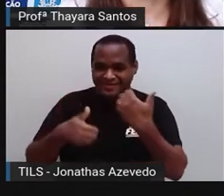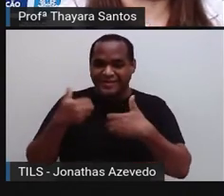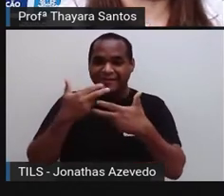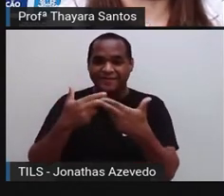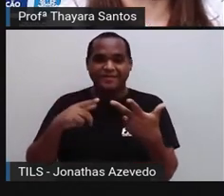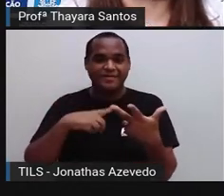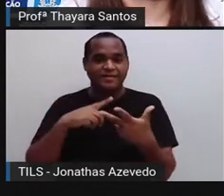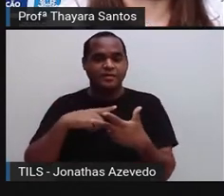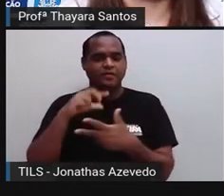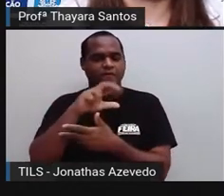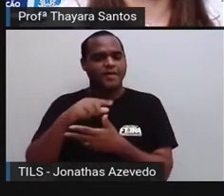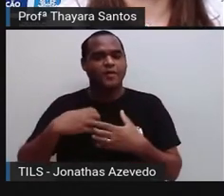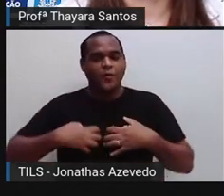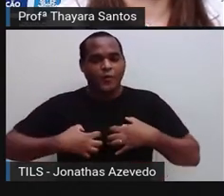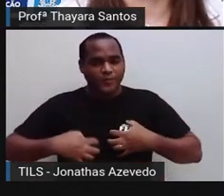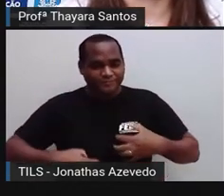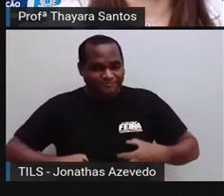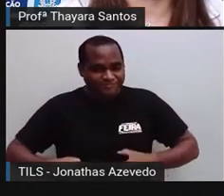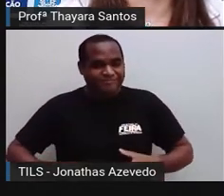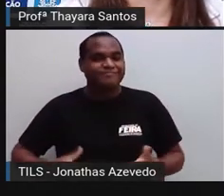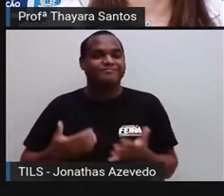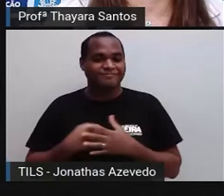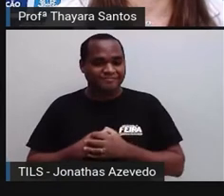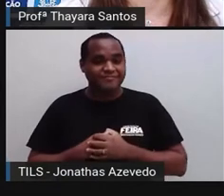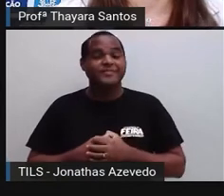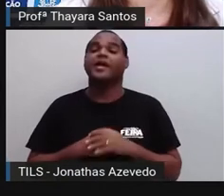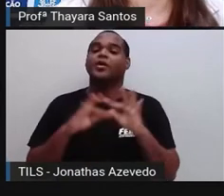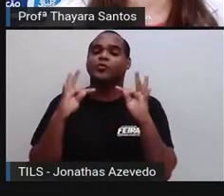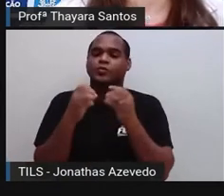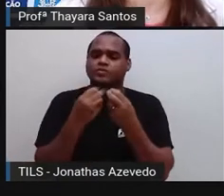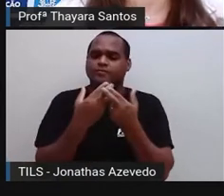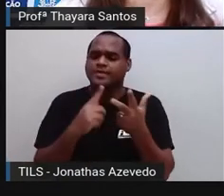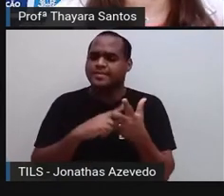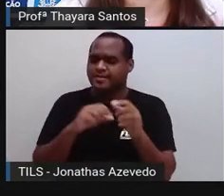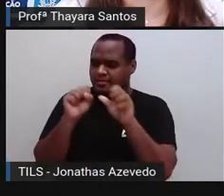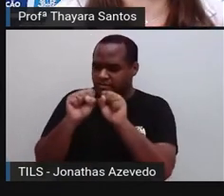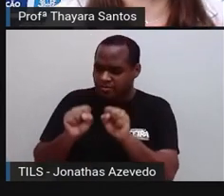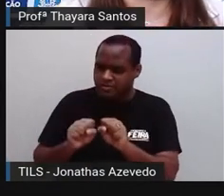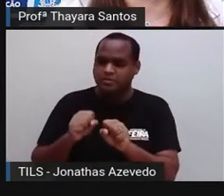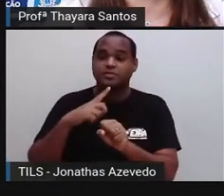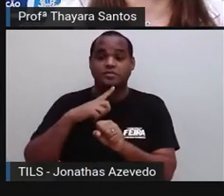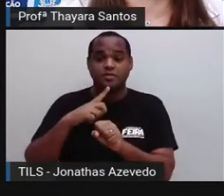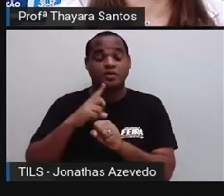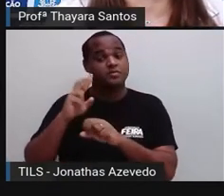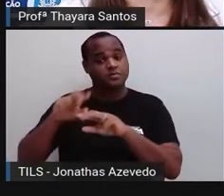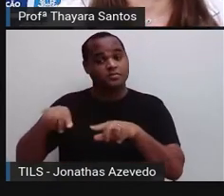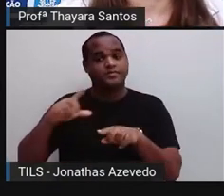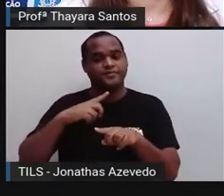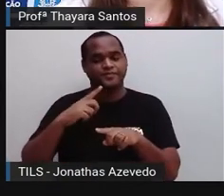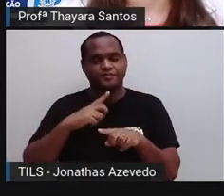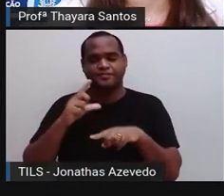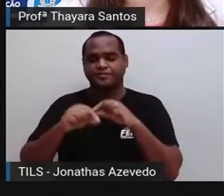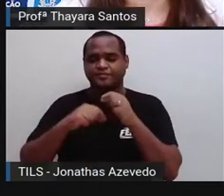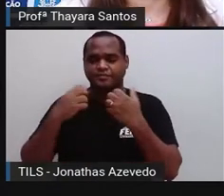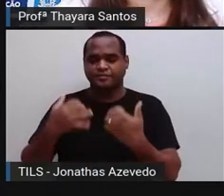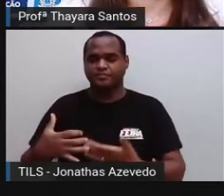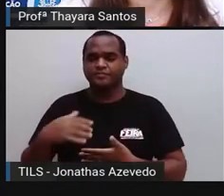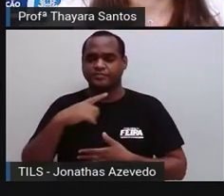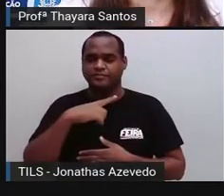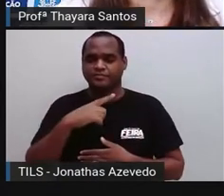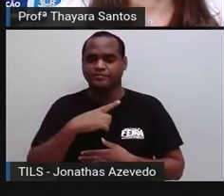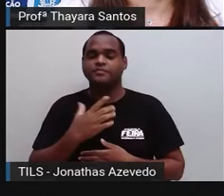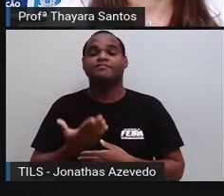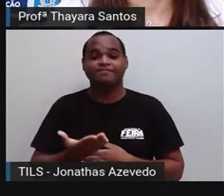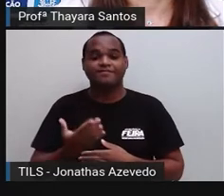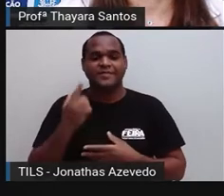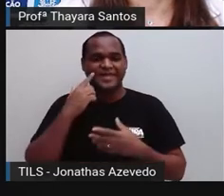esses órgãos todos aqui que vão atuar nesse sistema. as glândulas supra-renais, que são essas que estão acima dos rins.